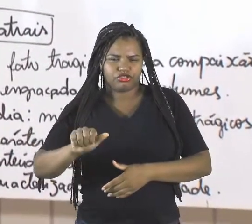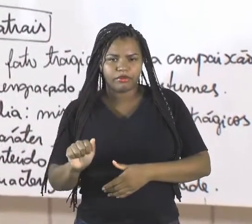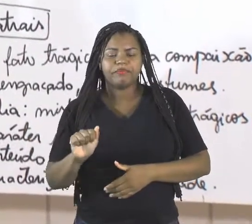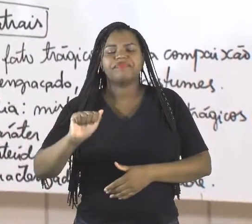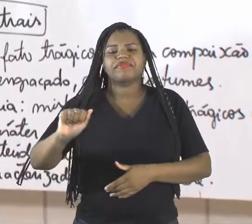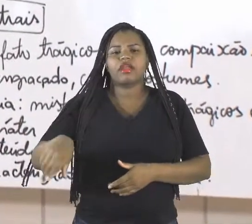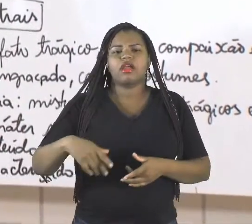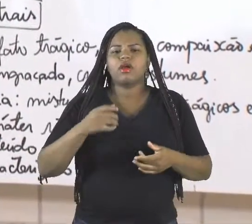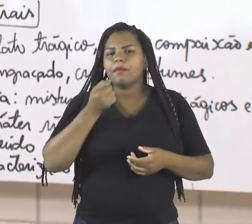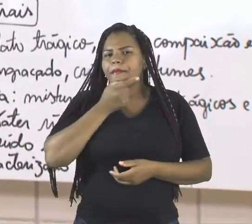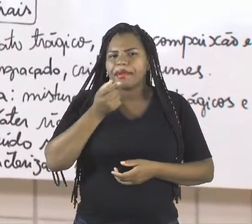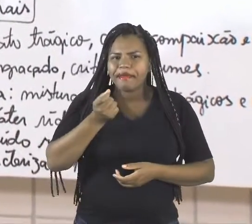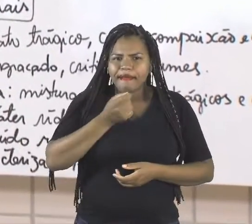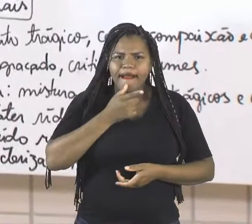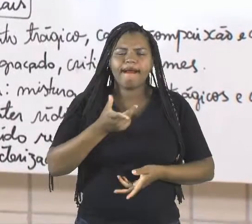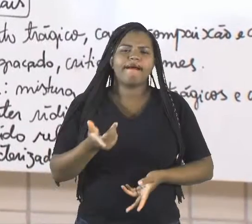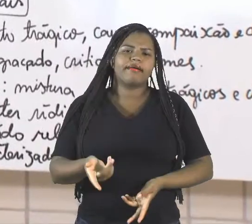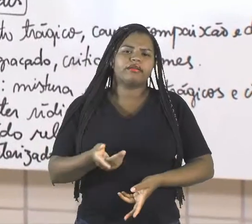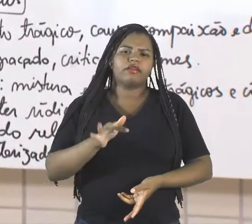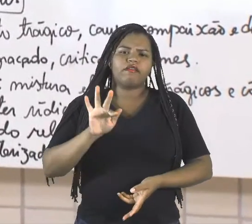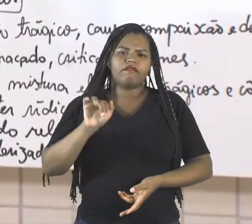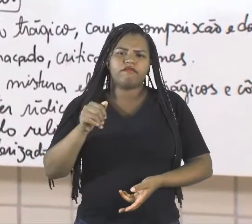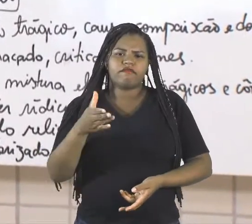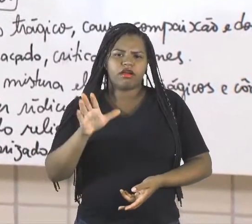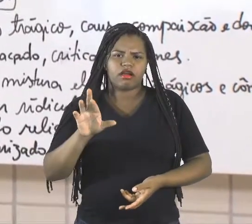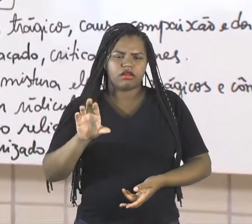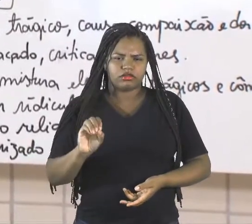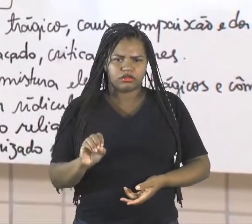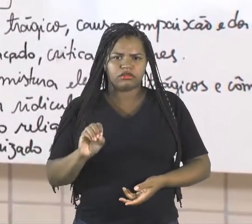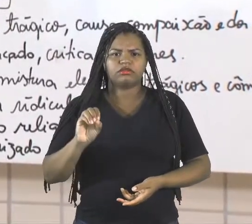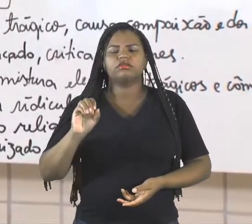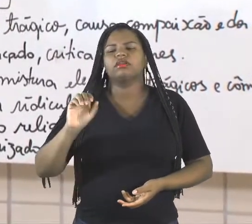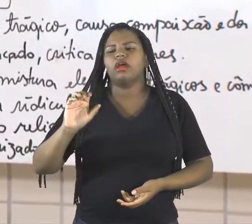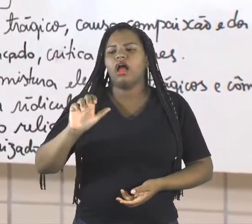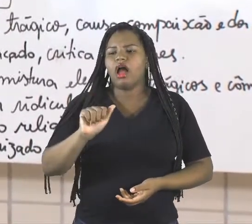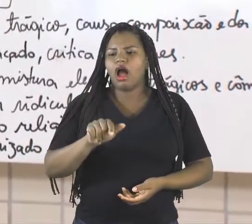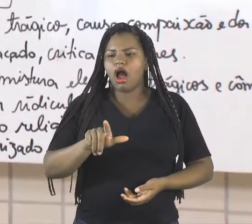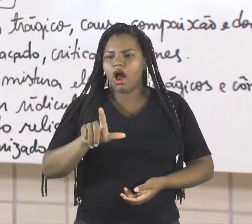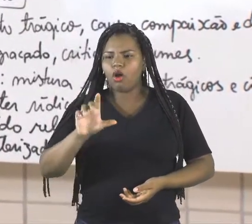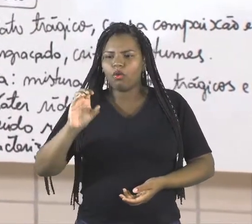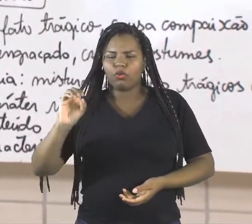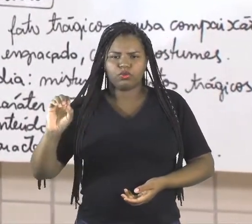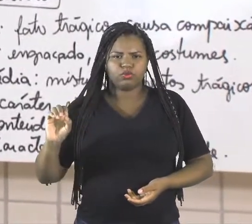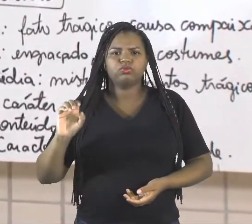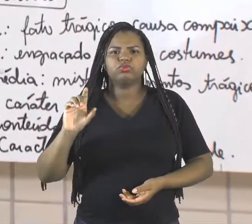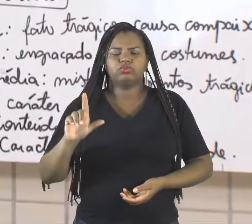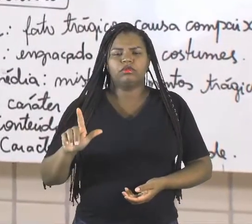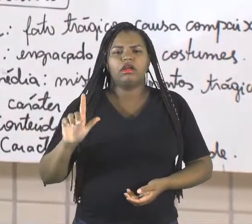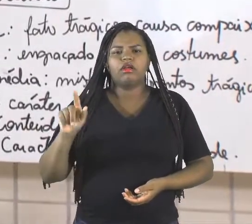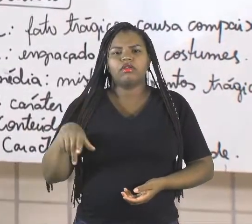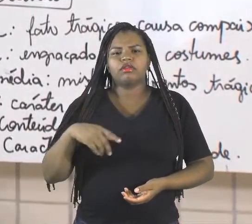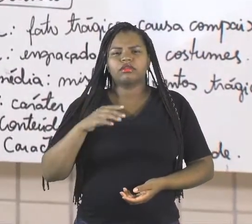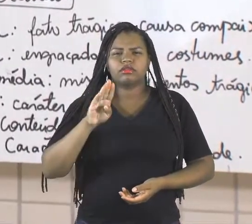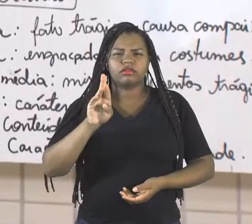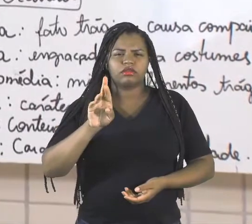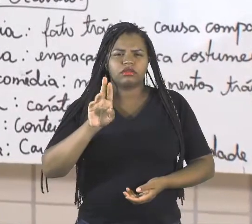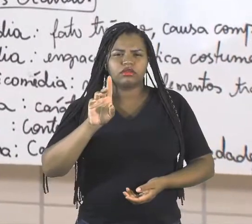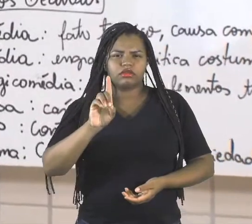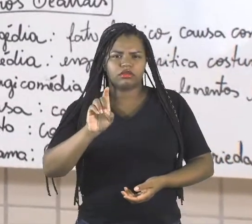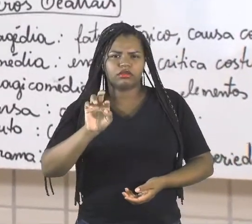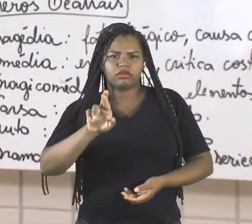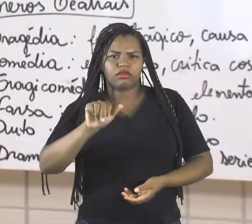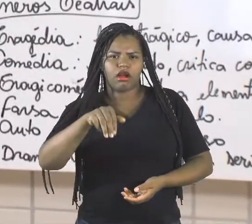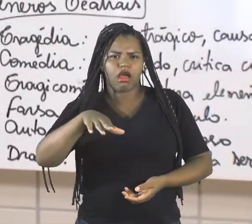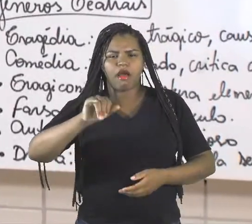tragicomédia, a farsa, o alto, o drama, tá? Esses aí são os gêneros teatrais.